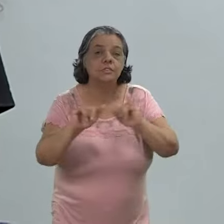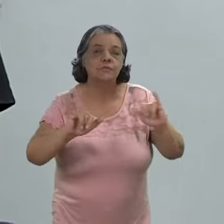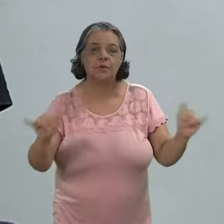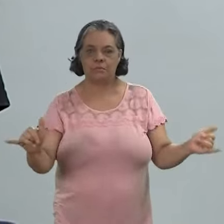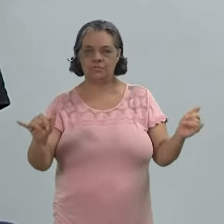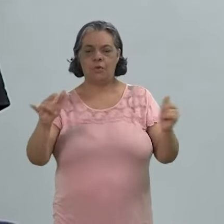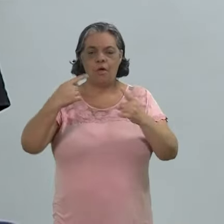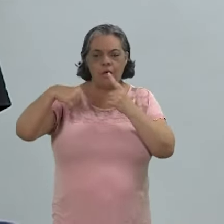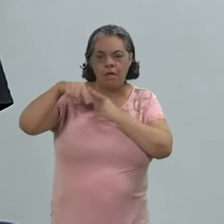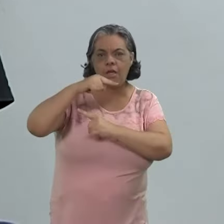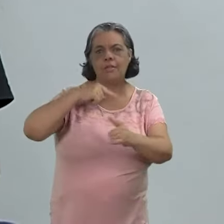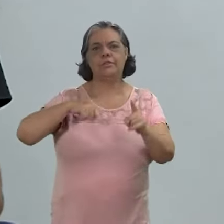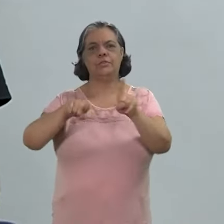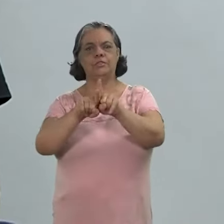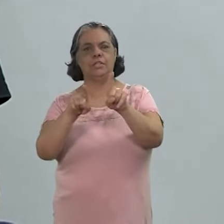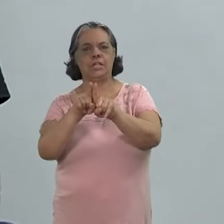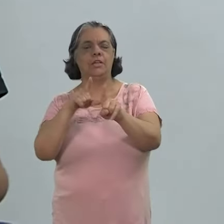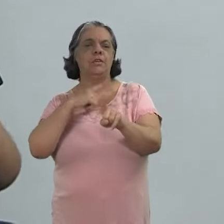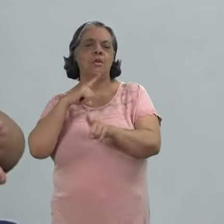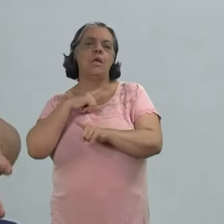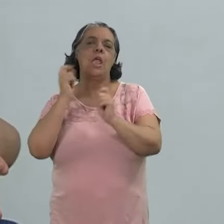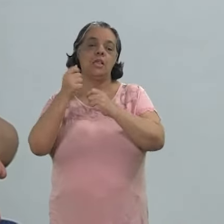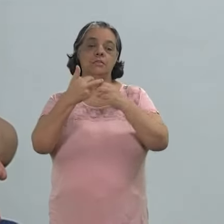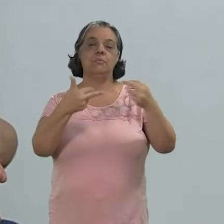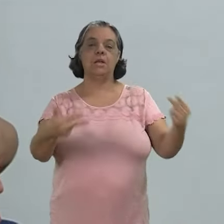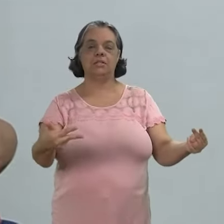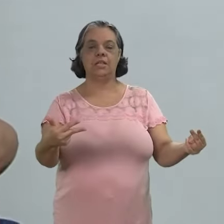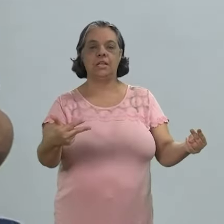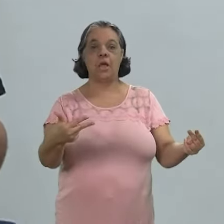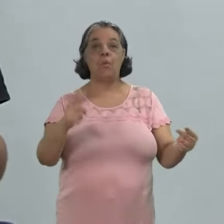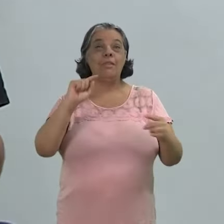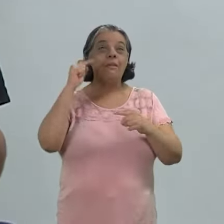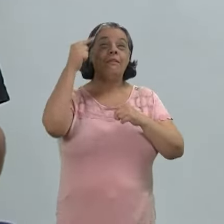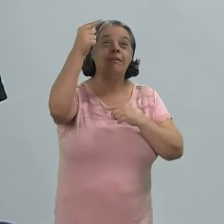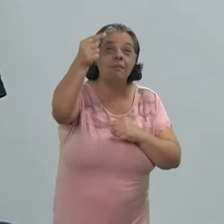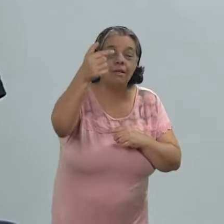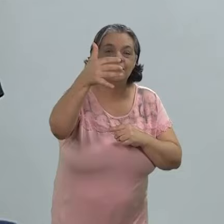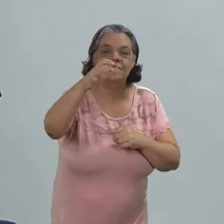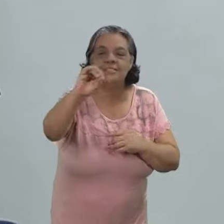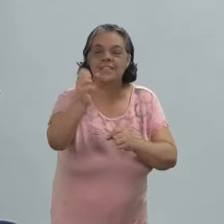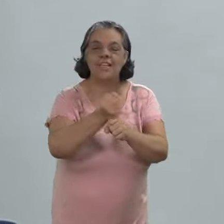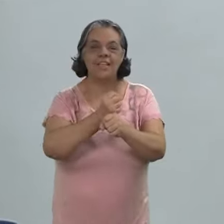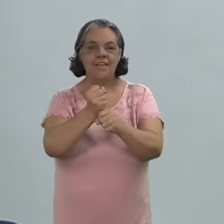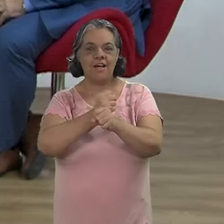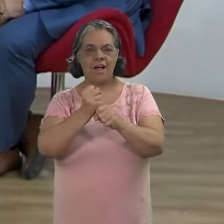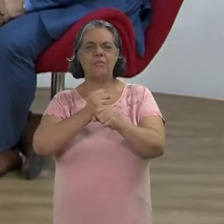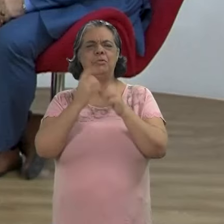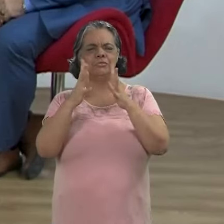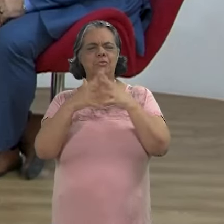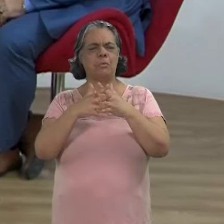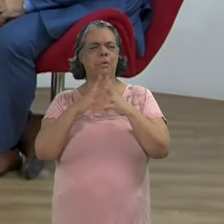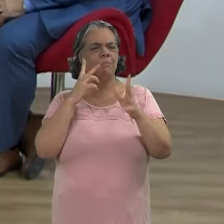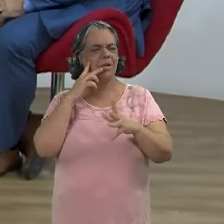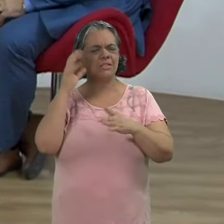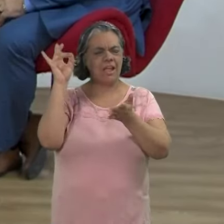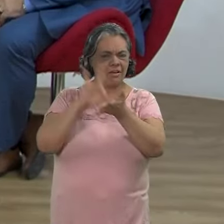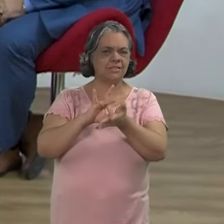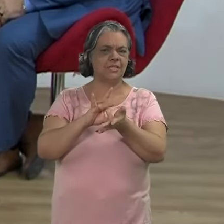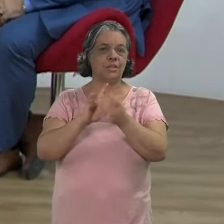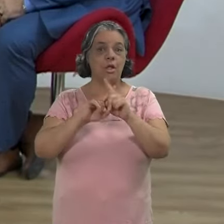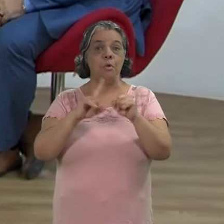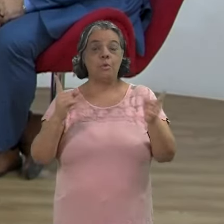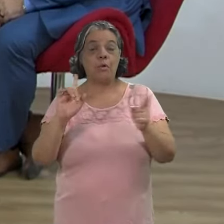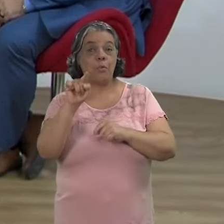ao redor daquilo para que quem está consultando esse material daqui 100 anos possa ter uma ideia mais complexa dessa realidade